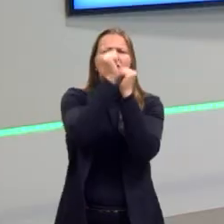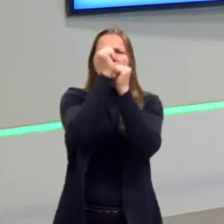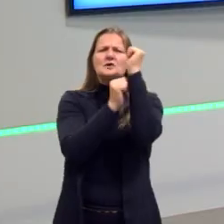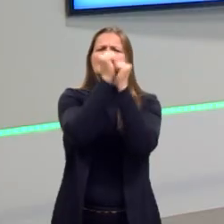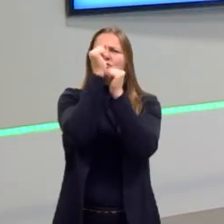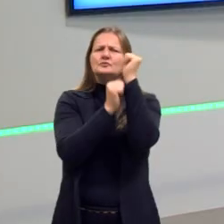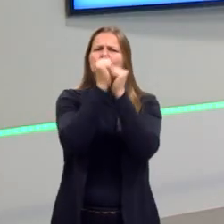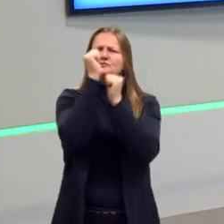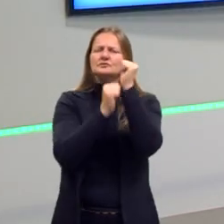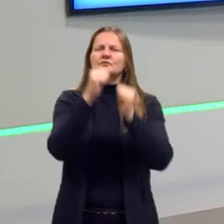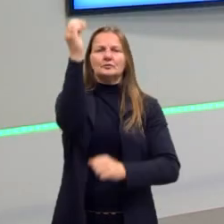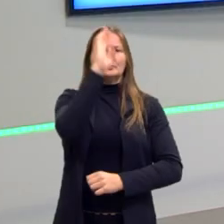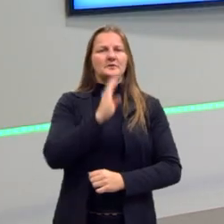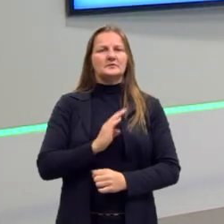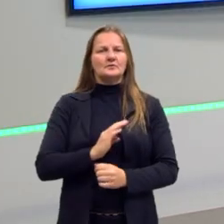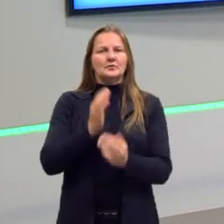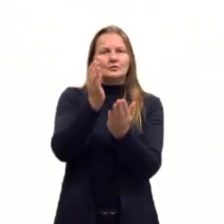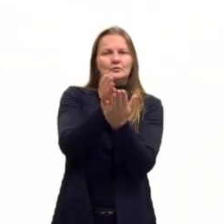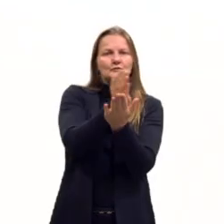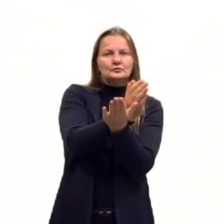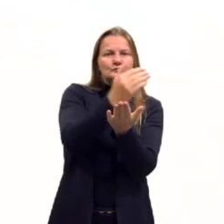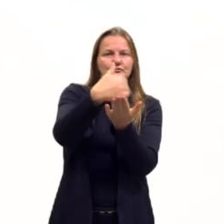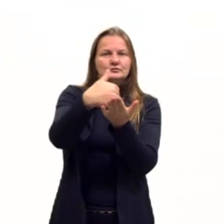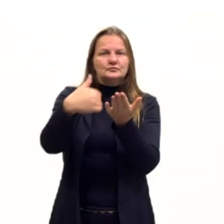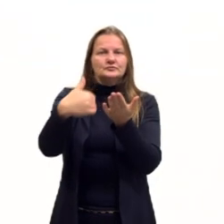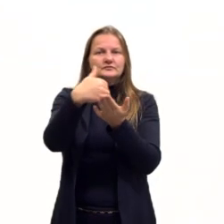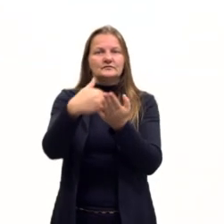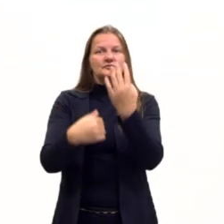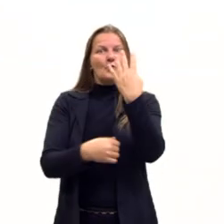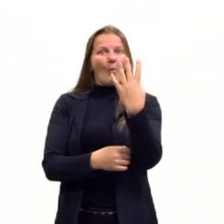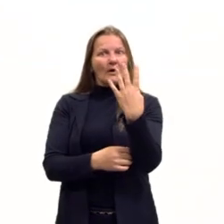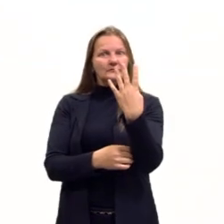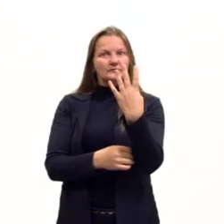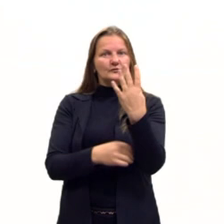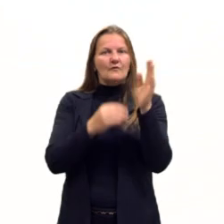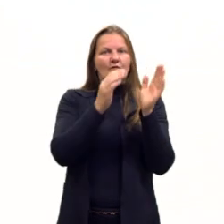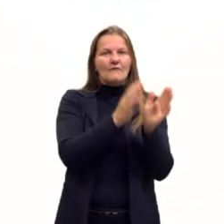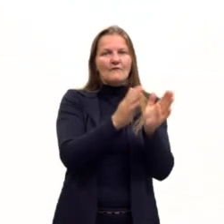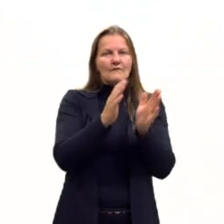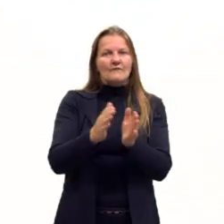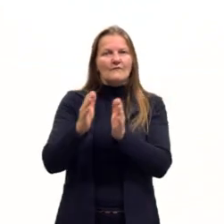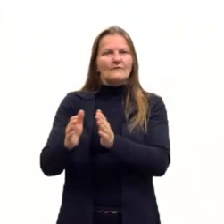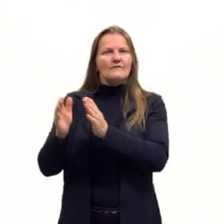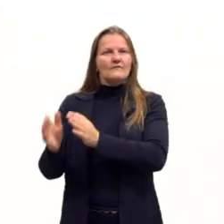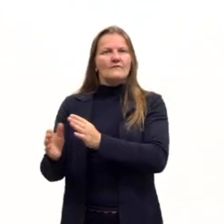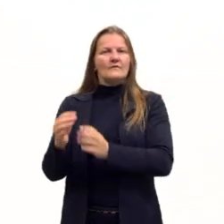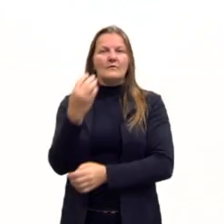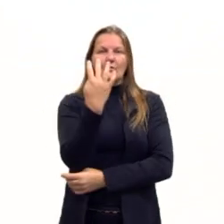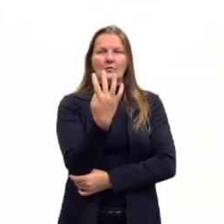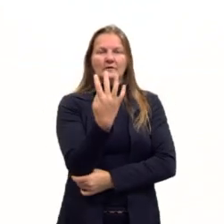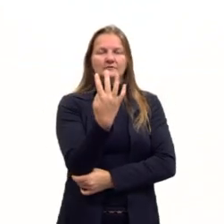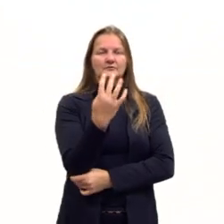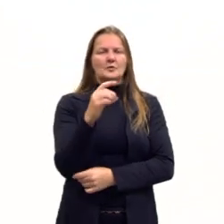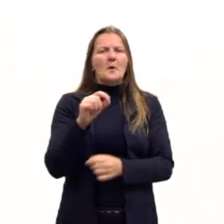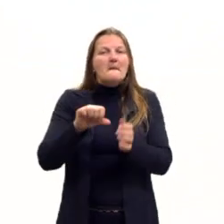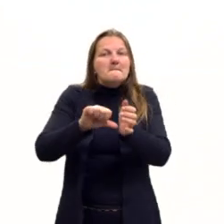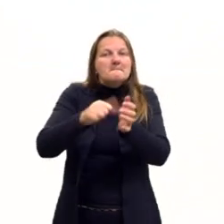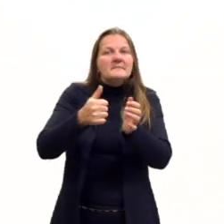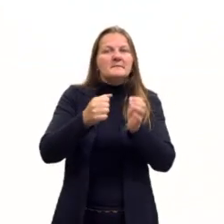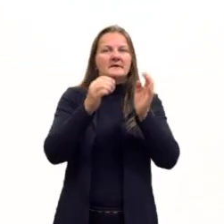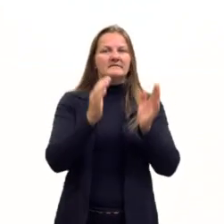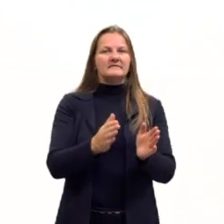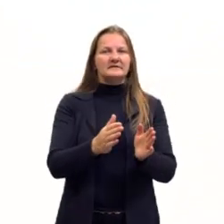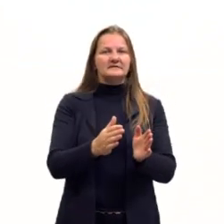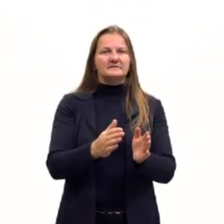brasileira, ela é dividida, a gente consegue dividir ela em quatro grandes fases. E aí a gente vai ver um pouquinho de cada fase. A primeira fase,